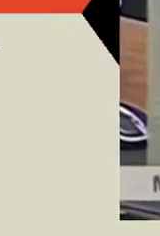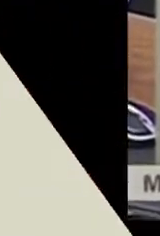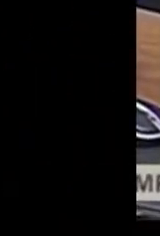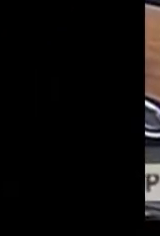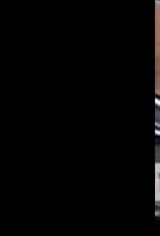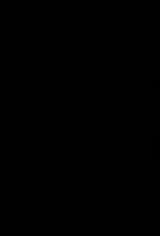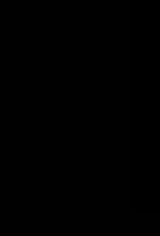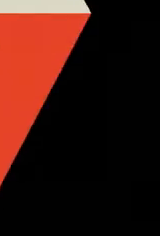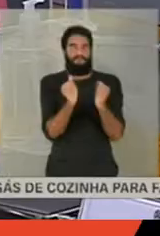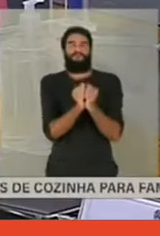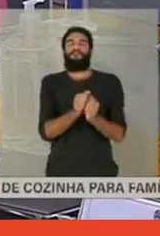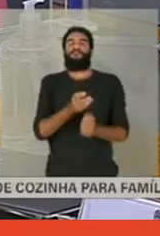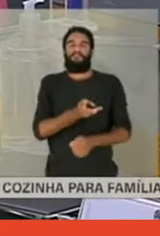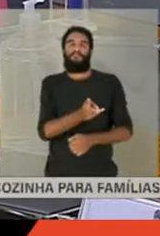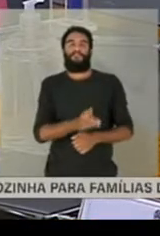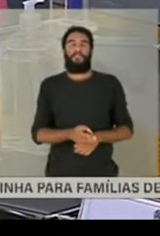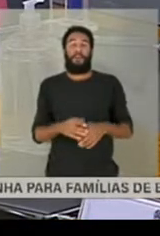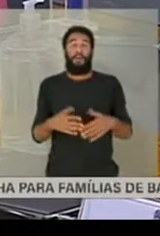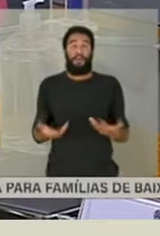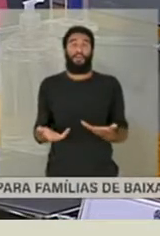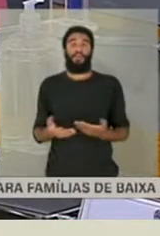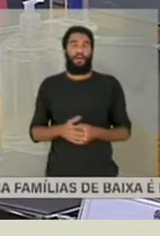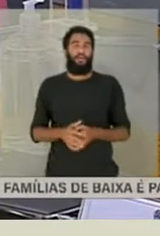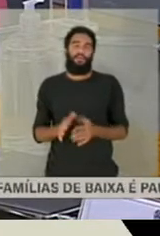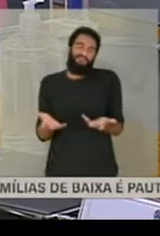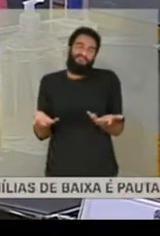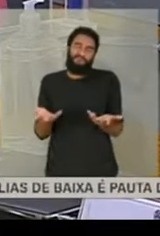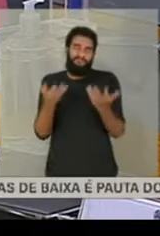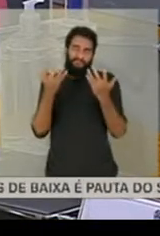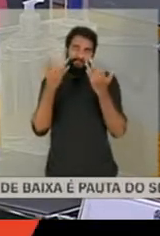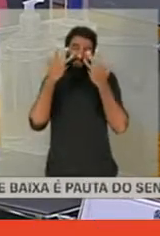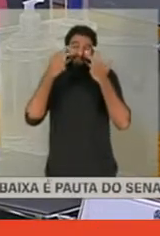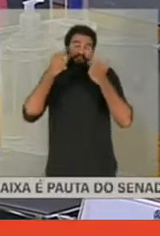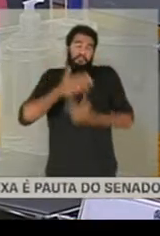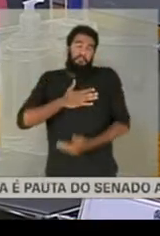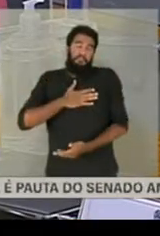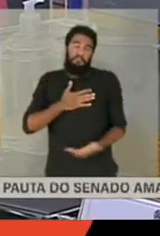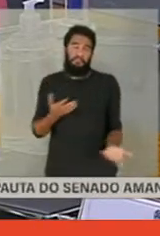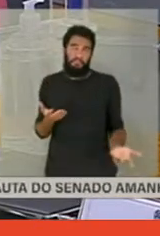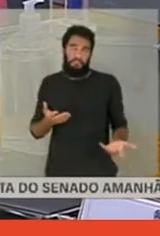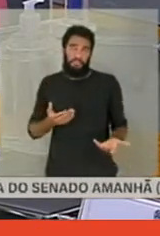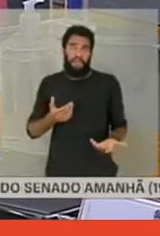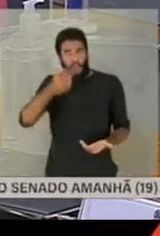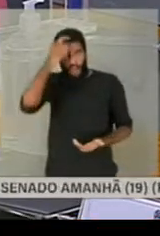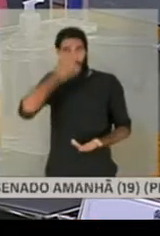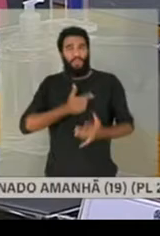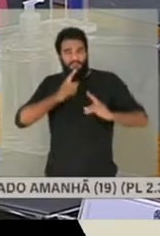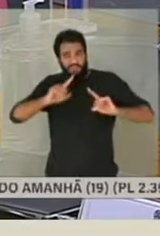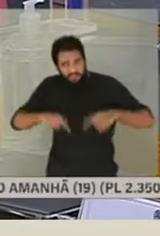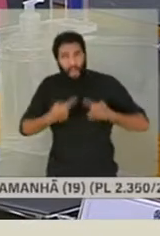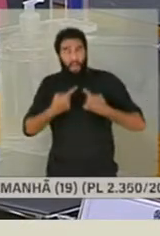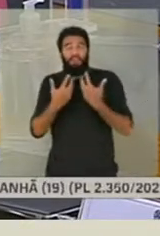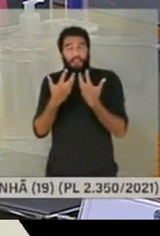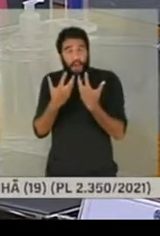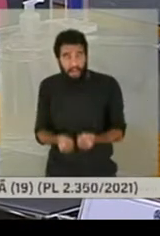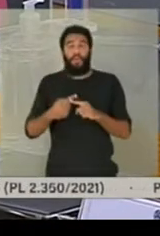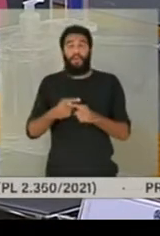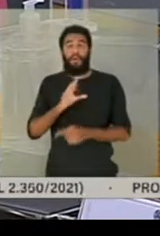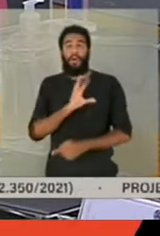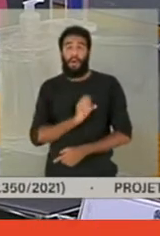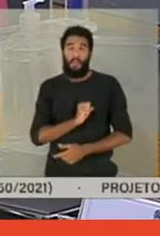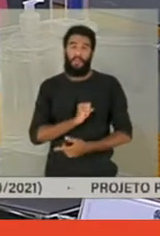mim. Então, gente, natural mesmo, para mim, eu assumi esse desafio por amor mesmo.